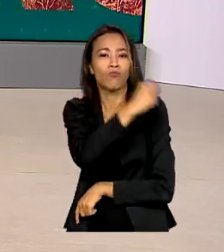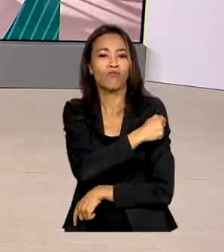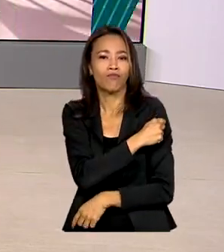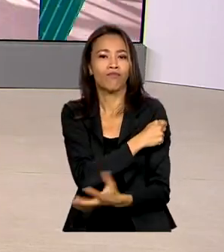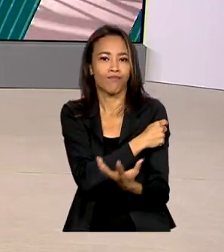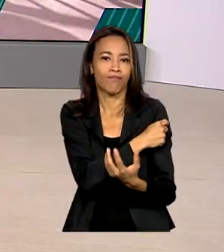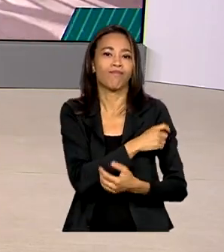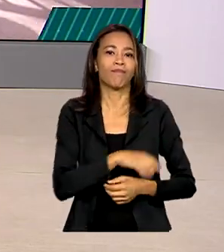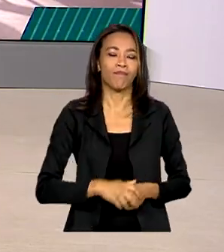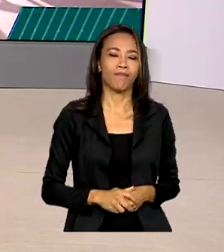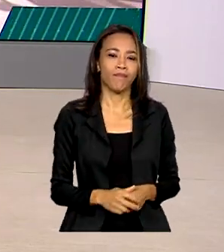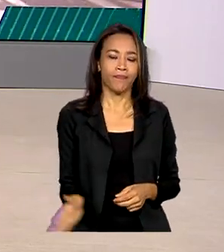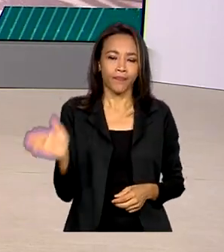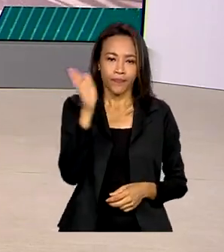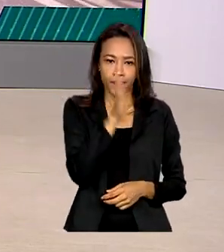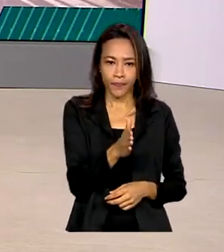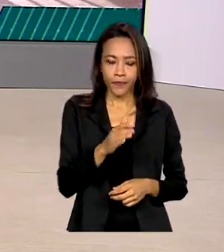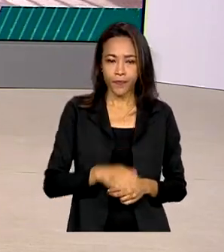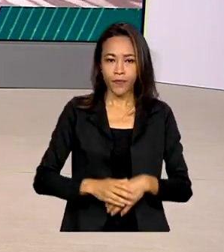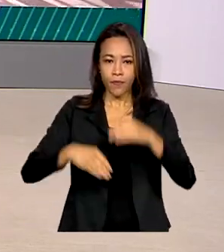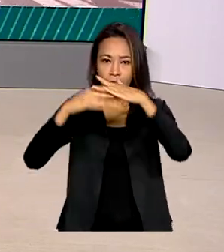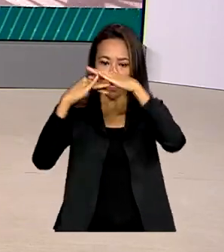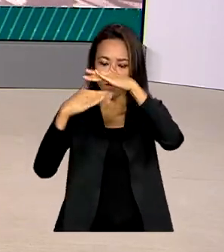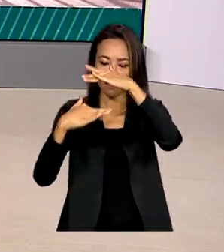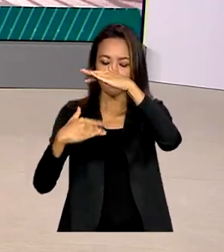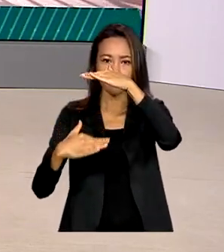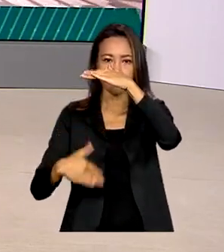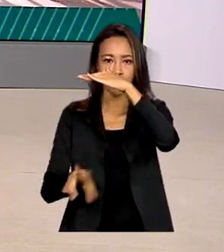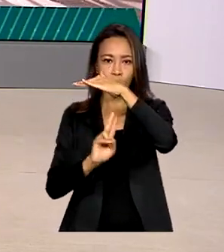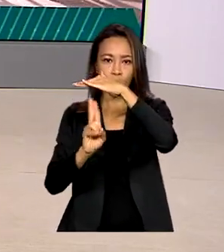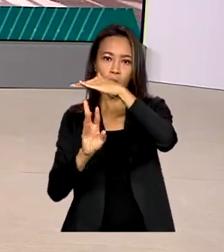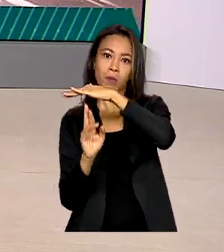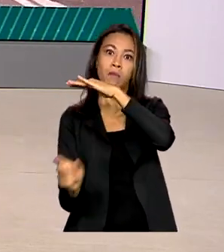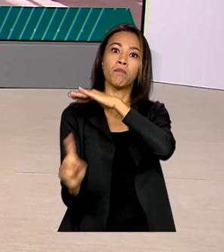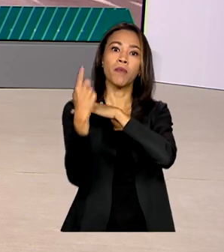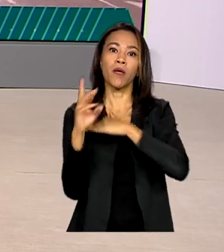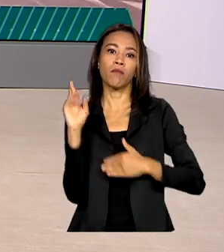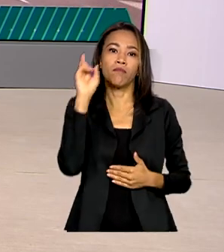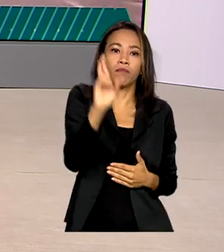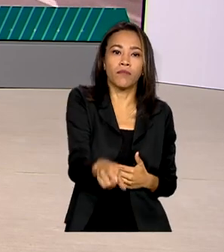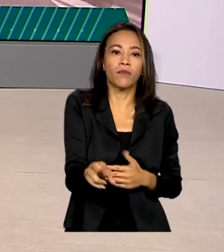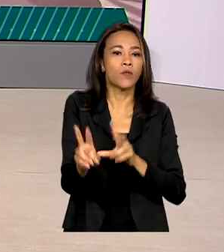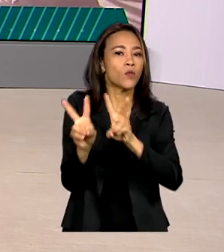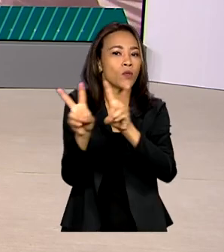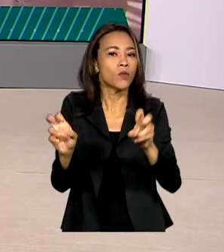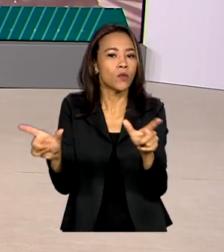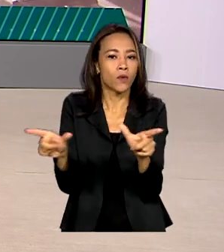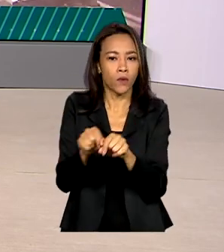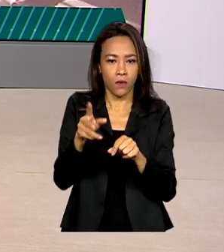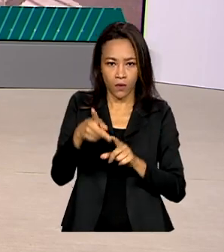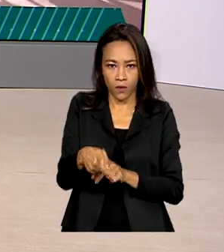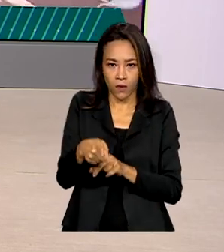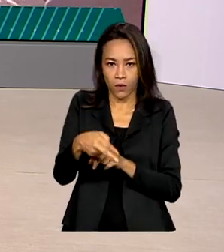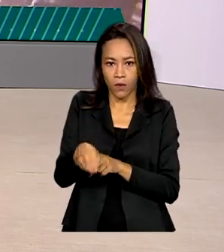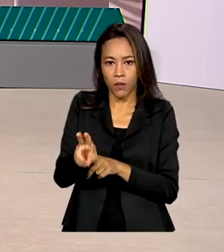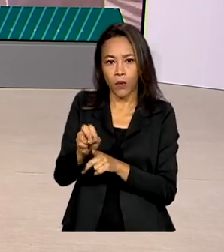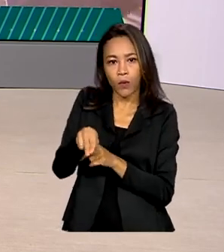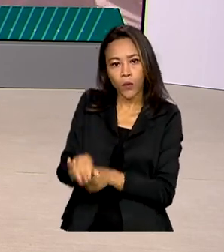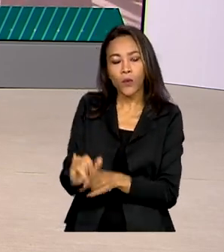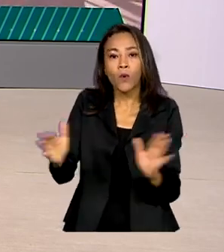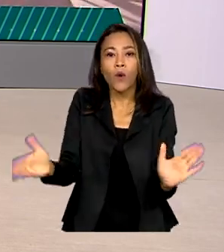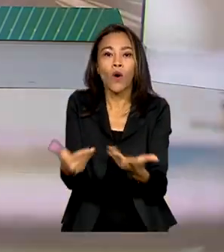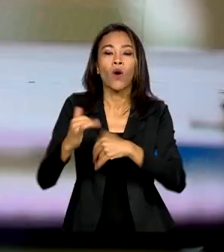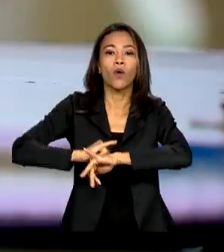O resultado da primeira chamada do programa Universidade para Todos, o ProUni, começa a ser divulgado hoje.